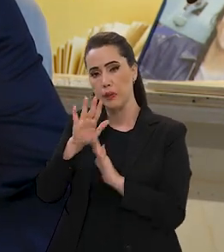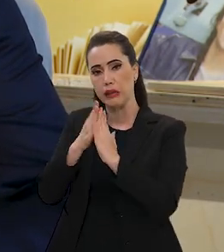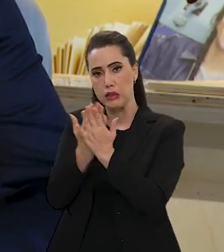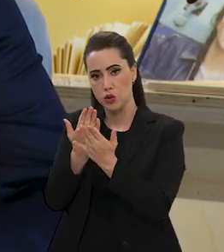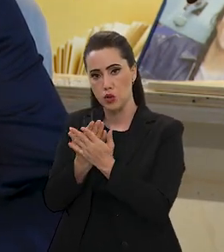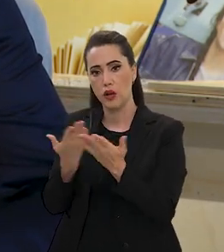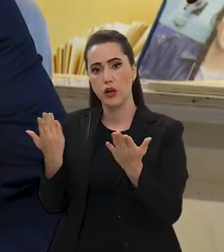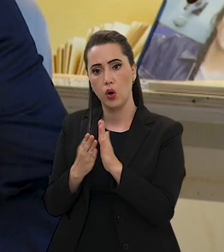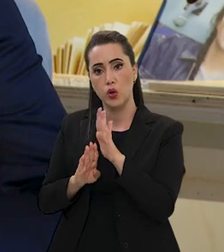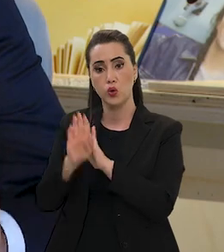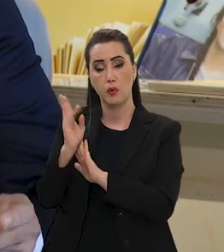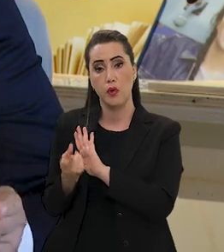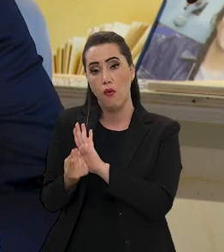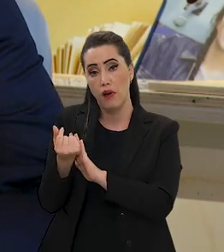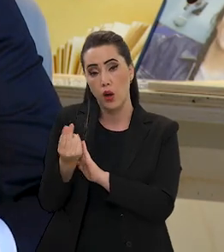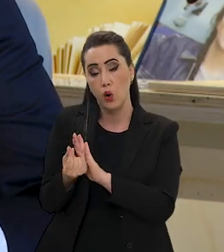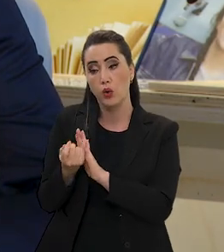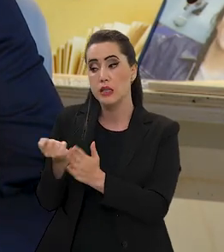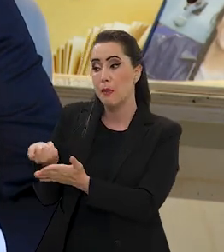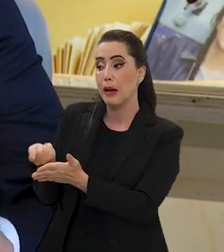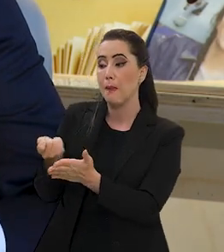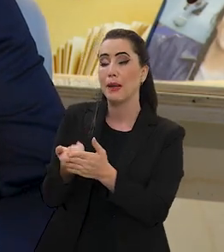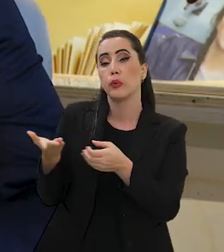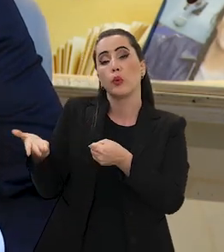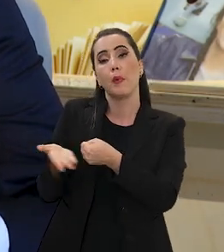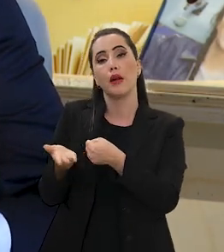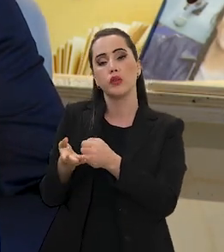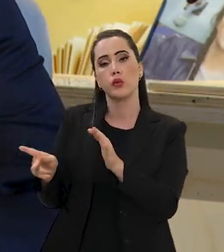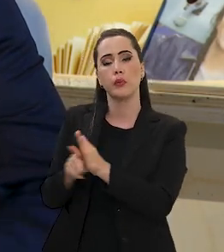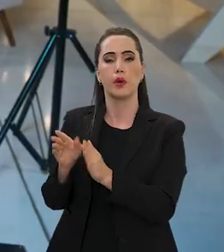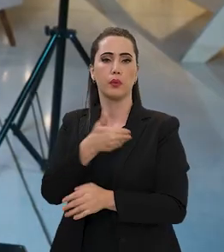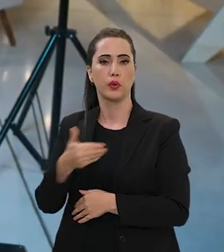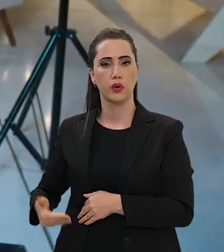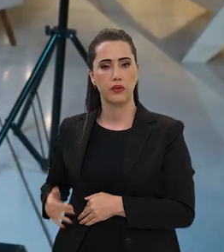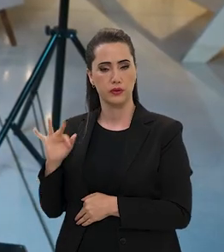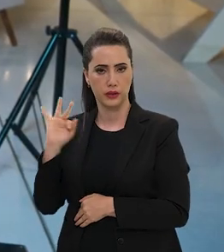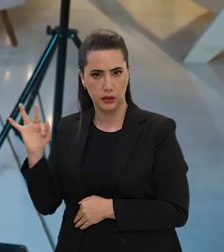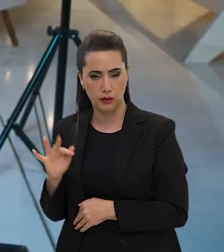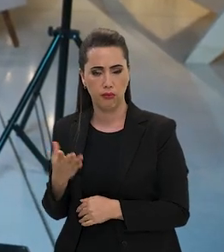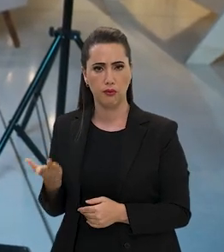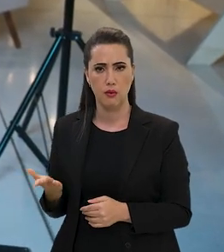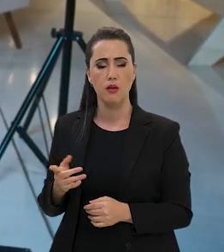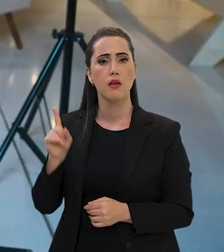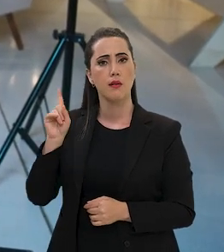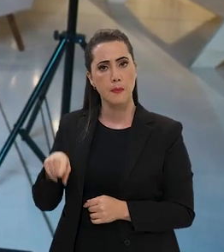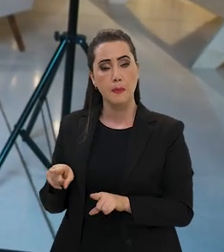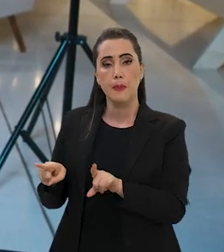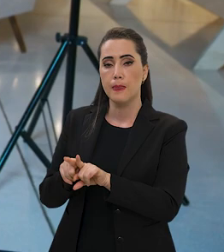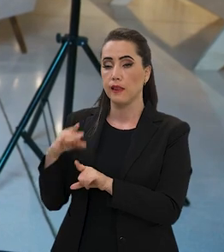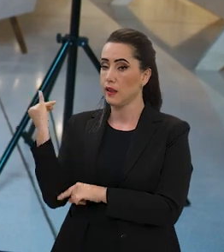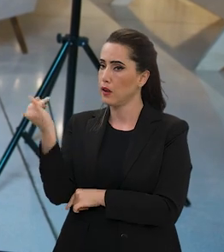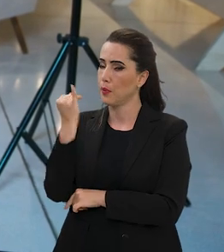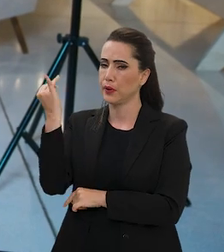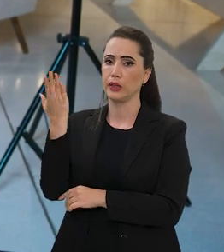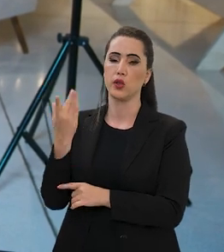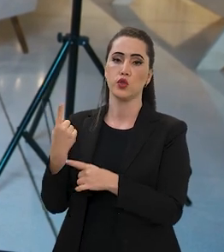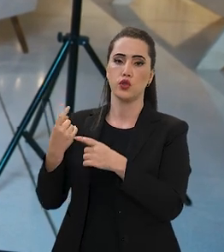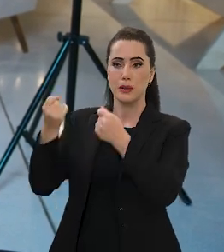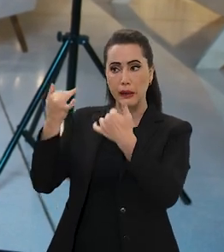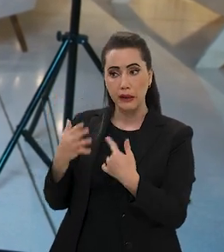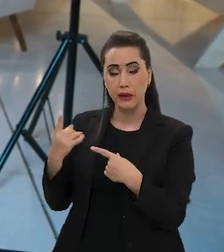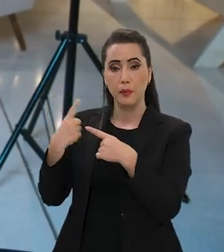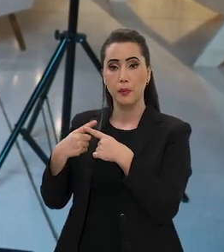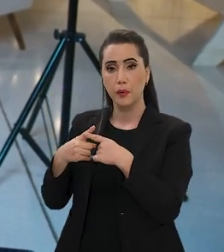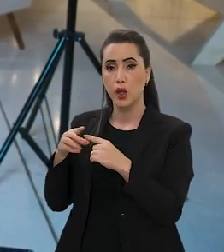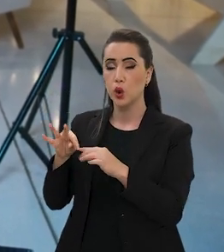reajuste na merenda escolar, nesse repasse médio que é feito pelo governo federal e estados e municípios. E foi